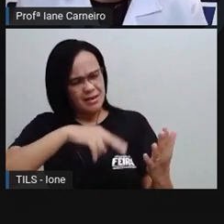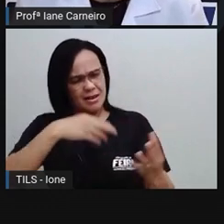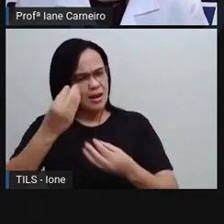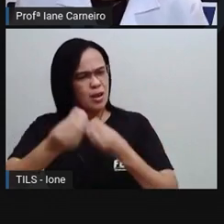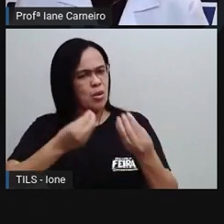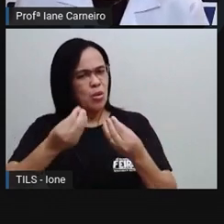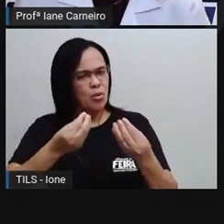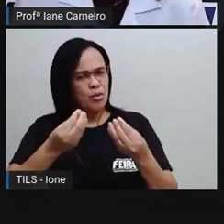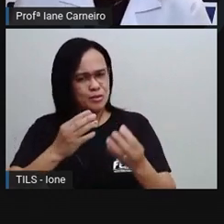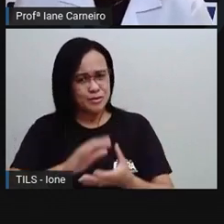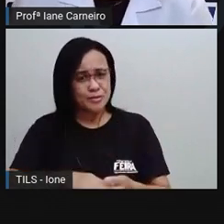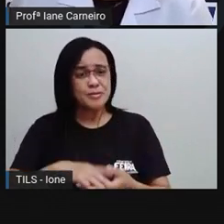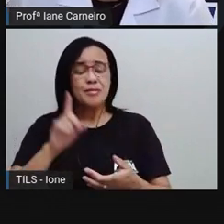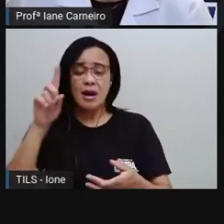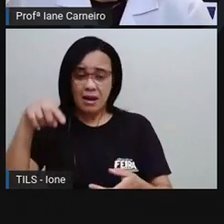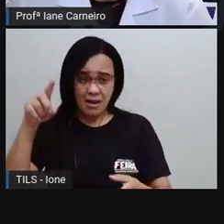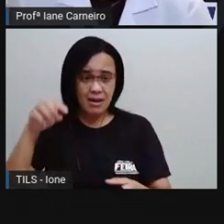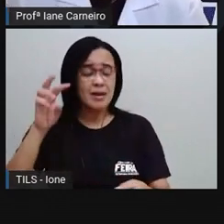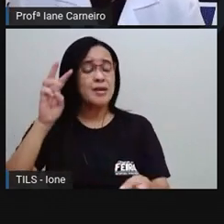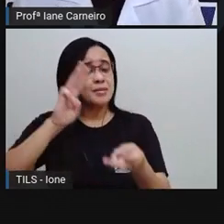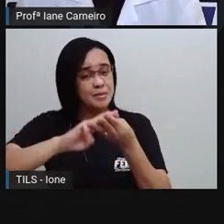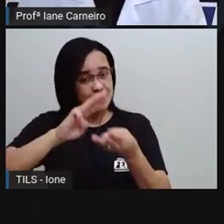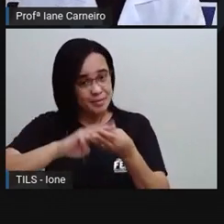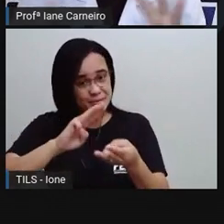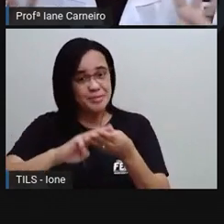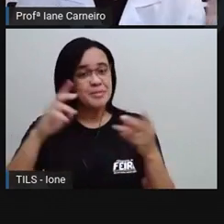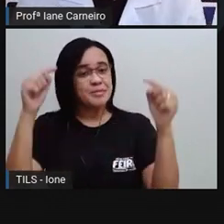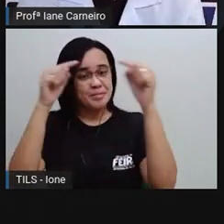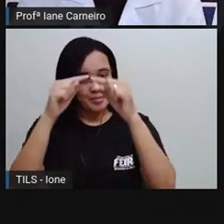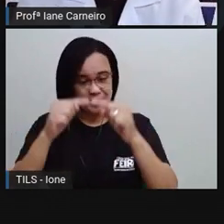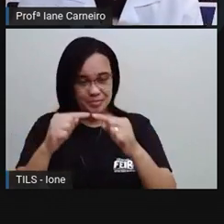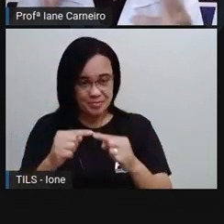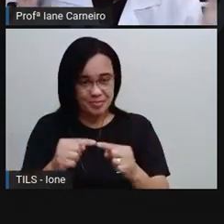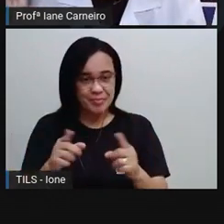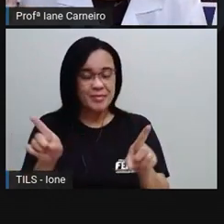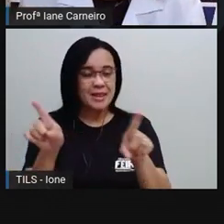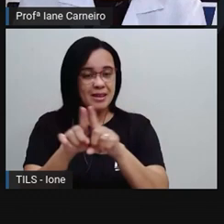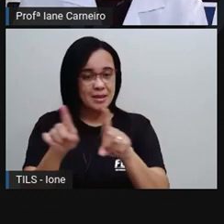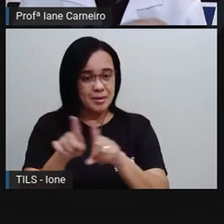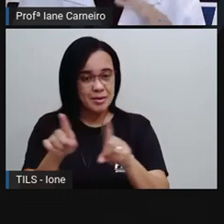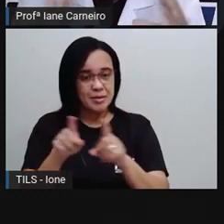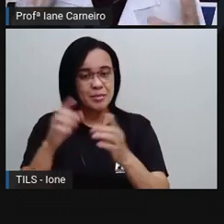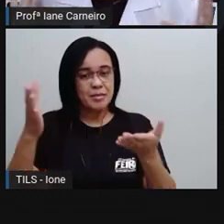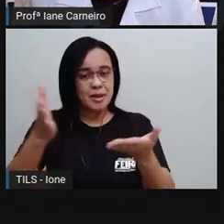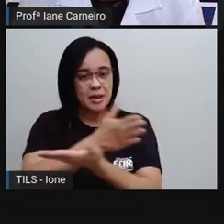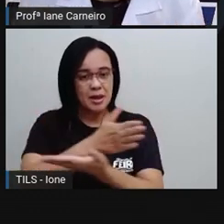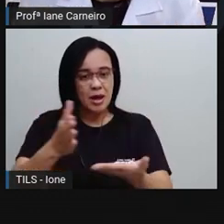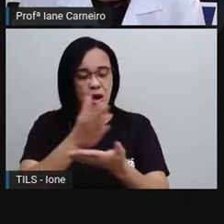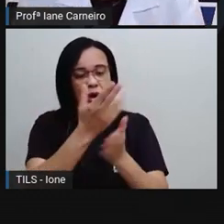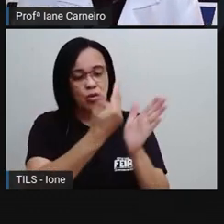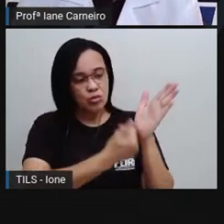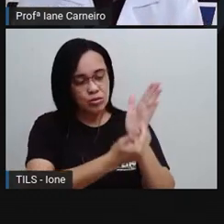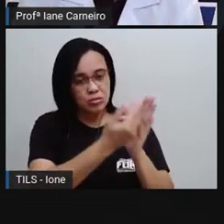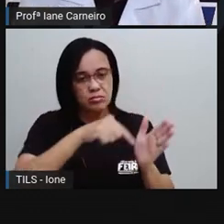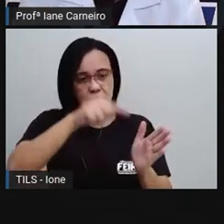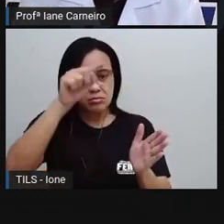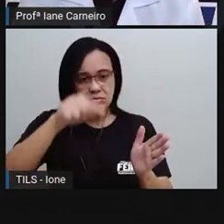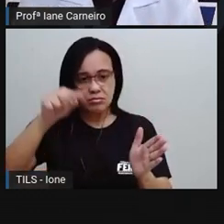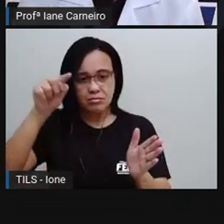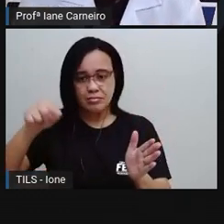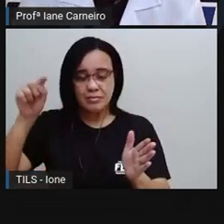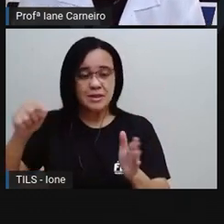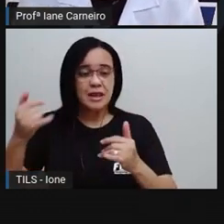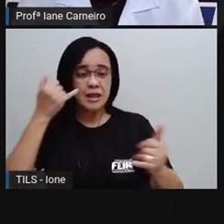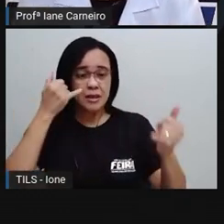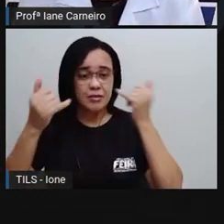parte do aprendizado da matemática, né? A gente vai ver alguns gráficos, algumas informações e isso tudo